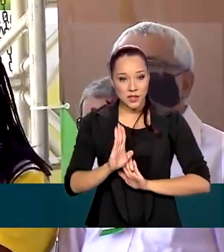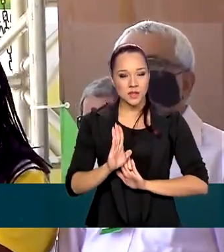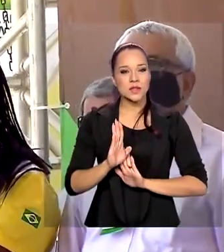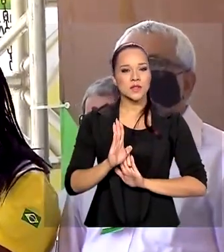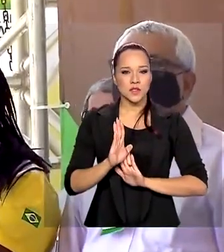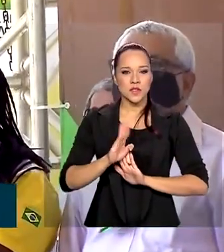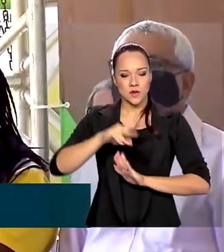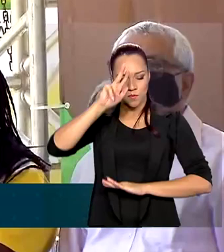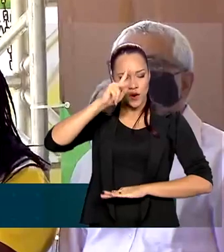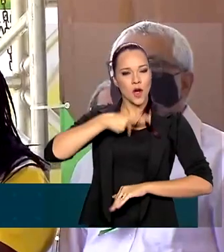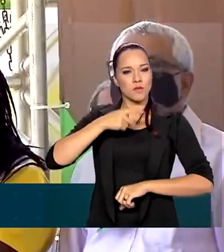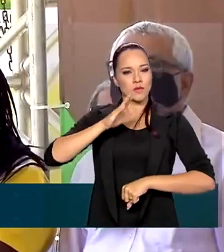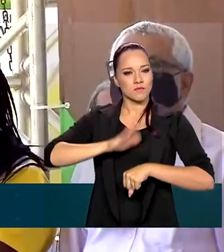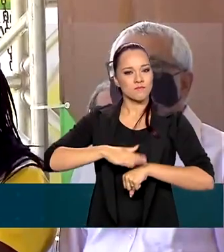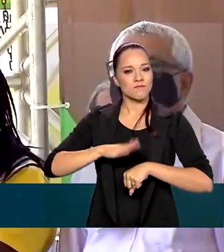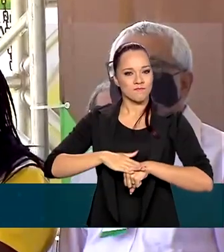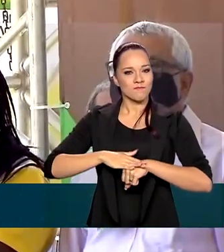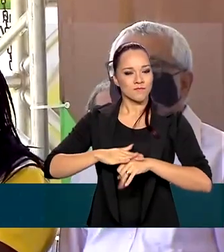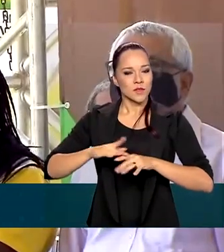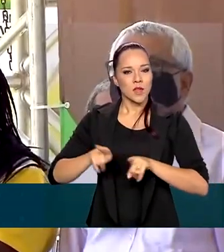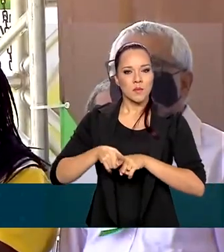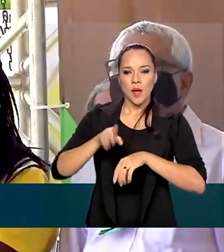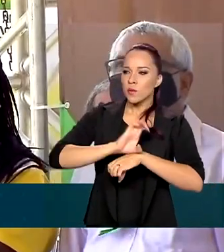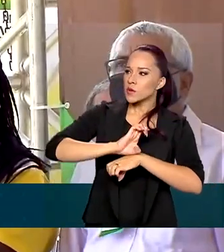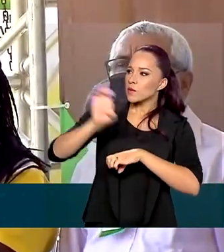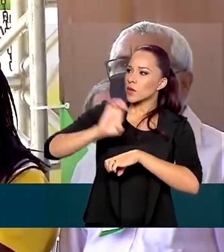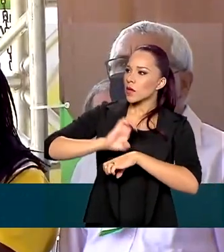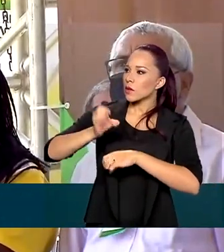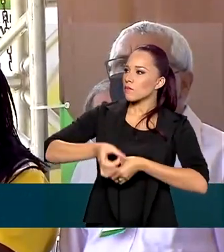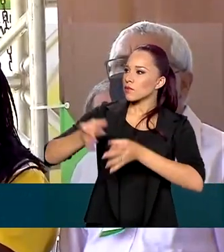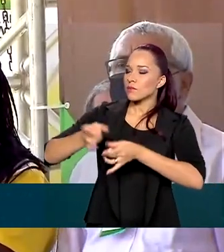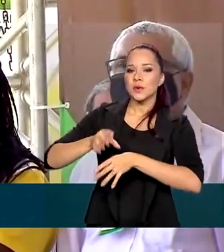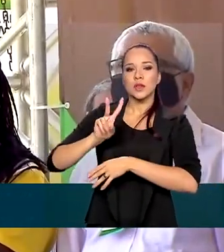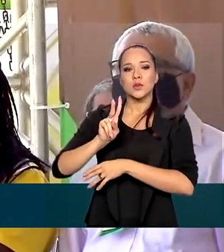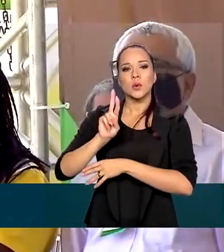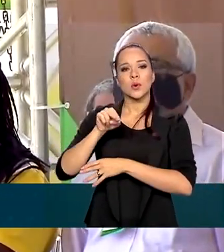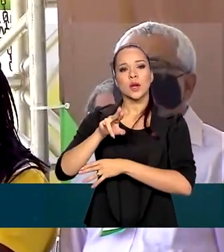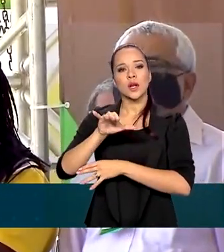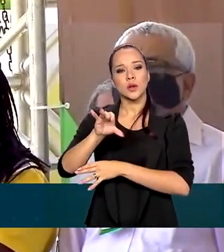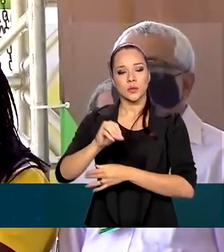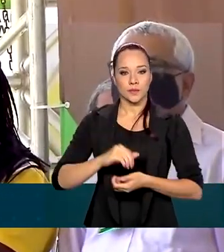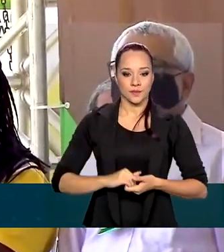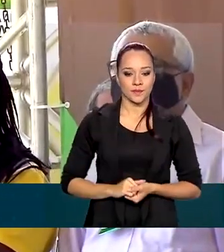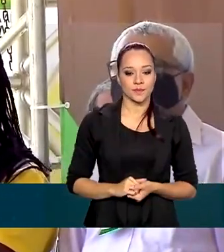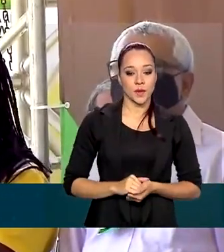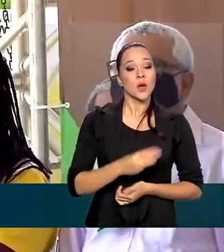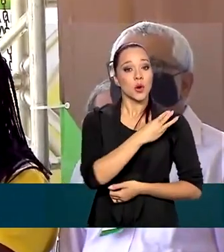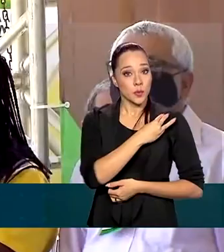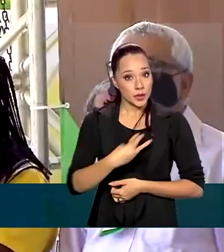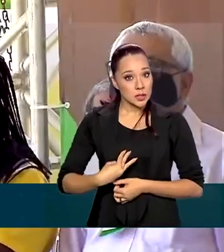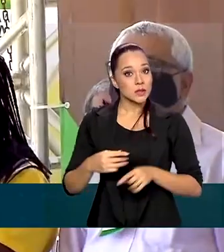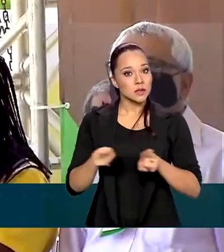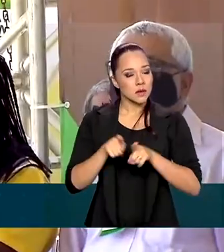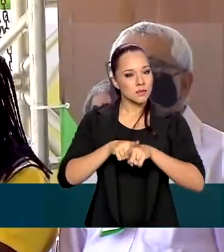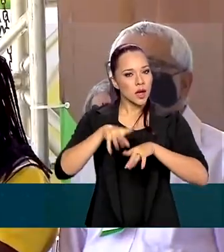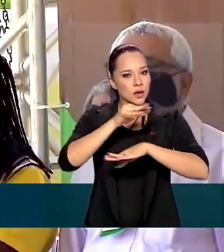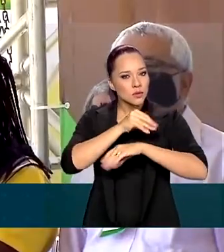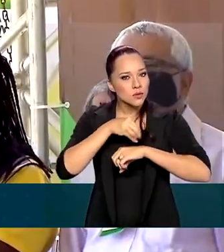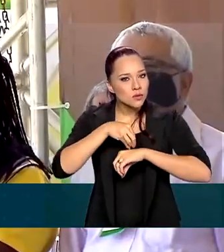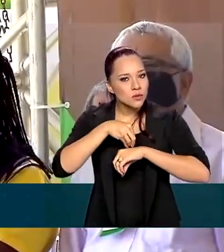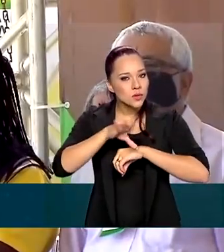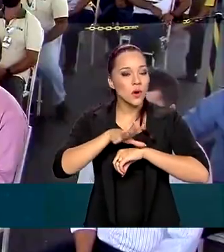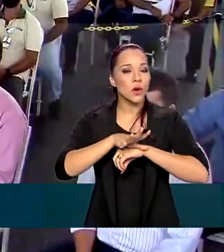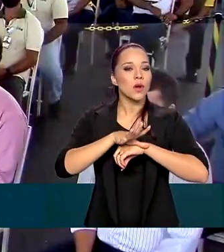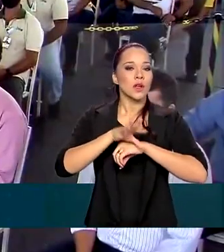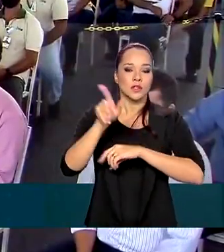autossuficiente e um exportador de urânio e yellow cake. O ministro também anunciou a criação de